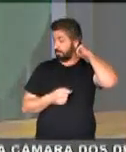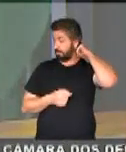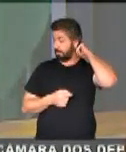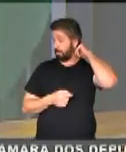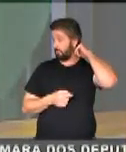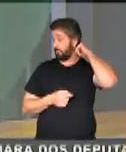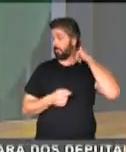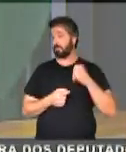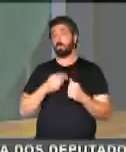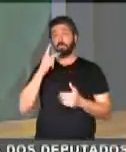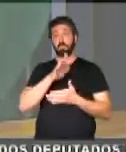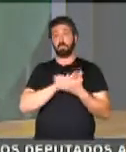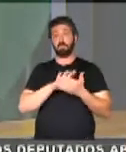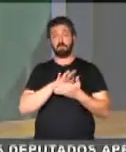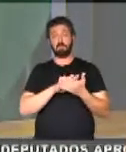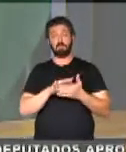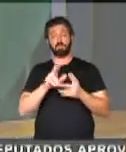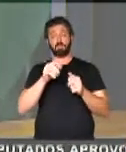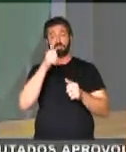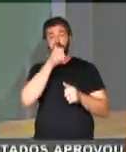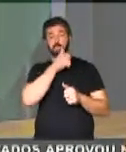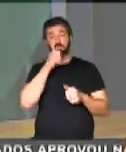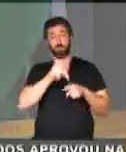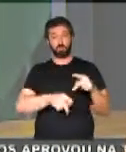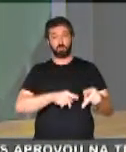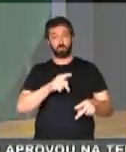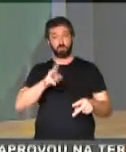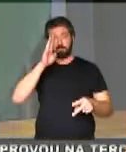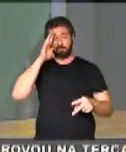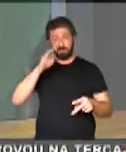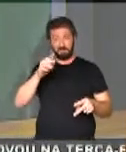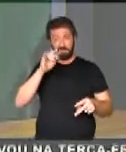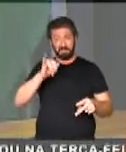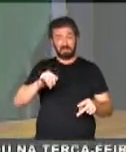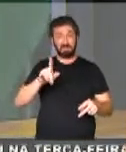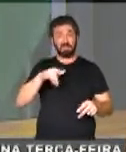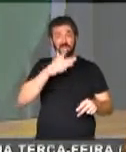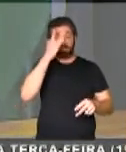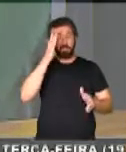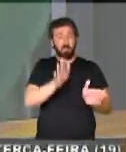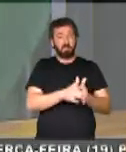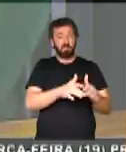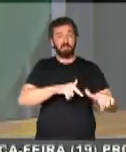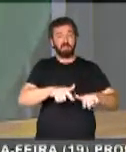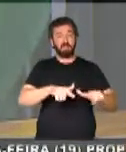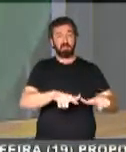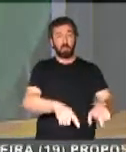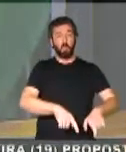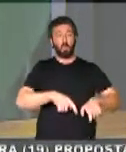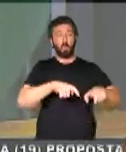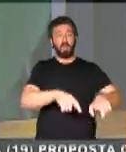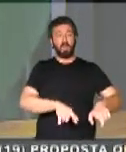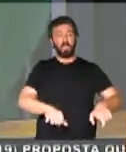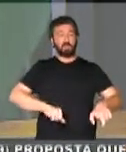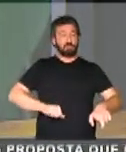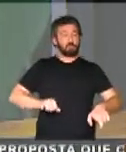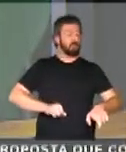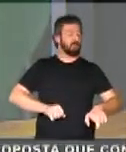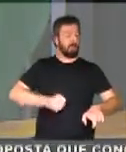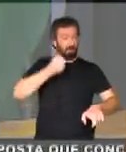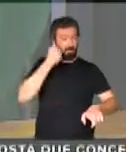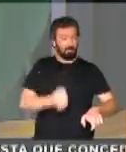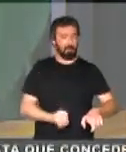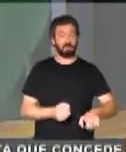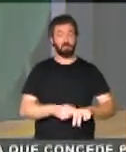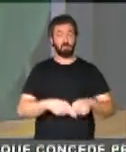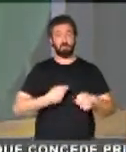quando se fala em sacrifício do povo e ainda mais quando os sacrificados são trabalhadores rurais, que já são penalizados